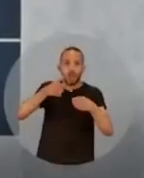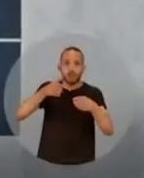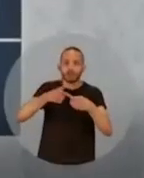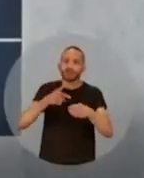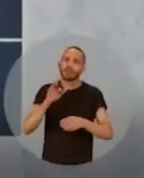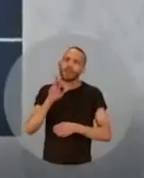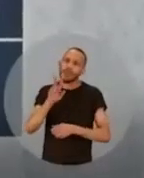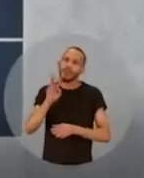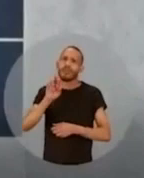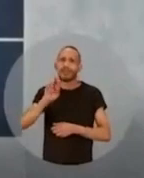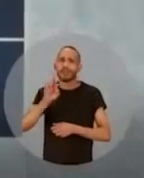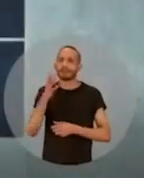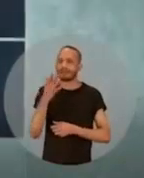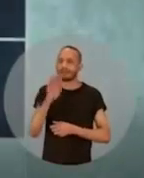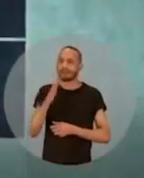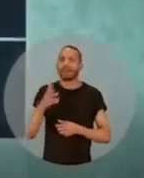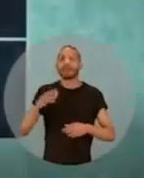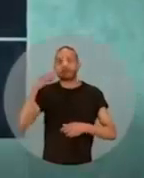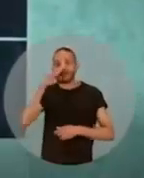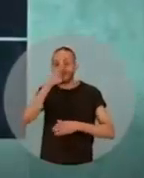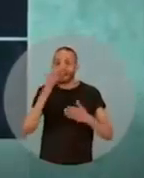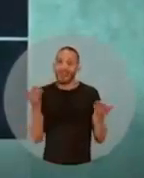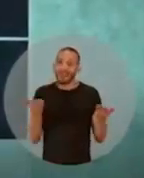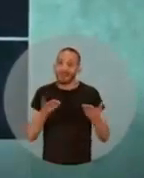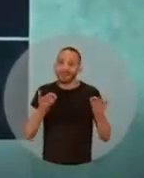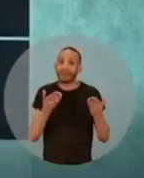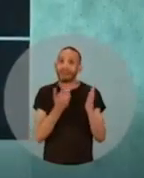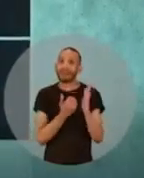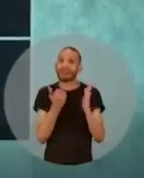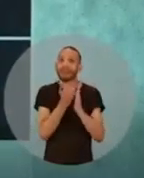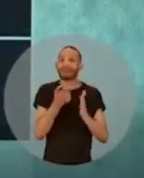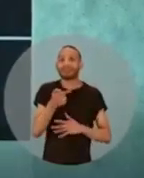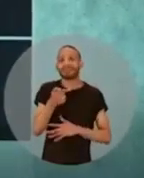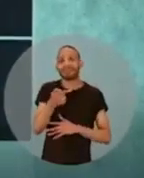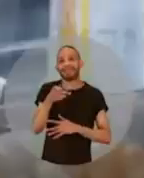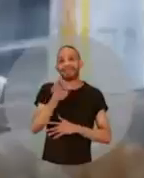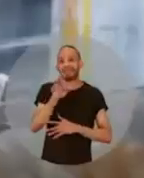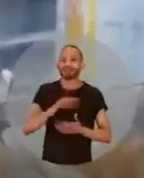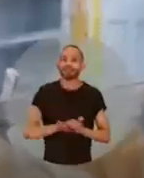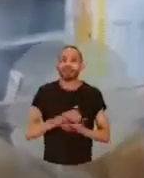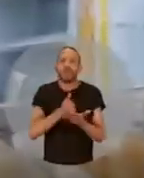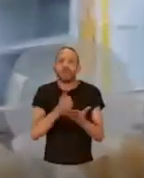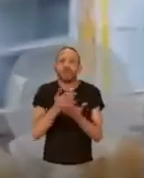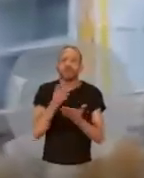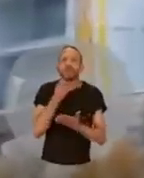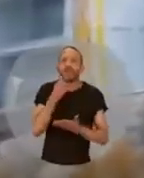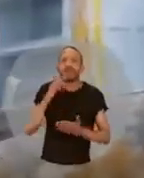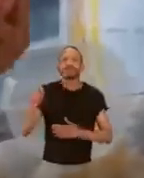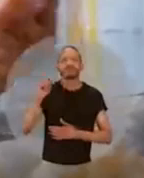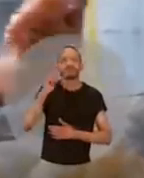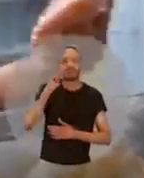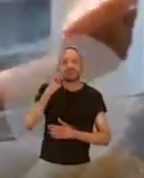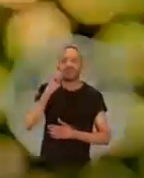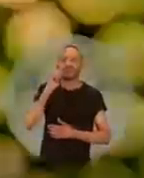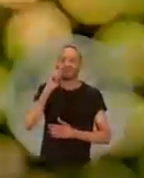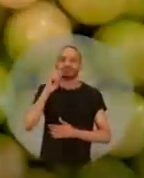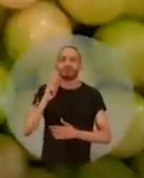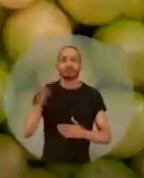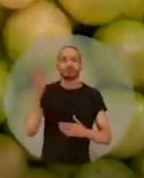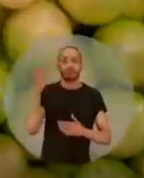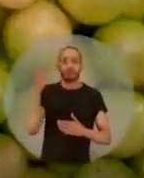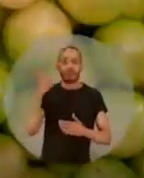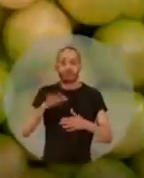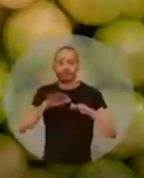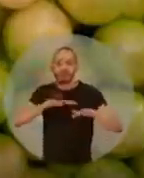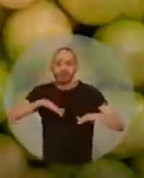em média, 2 reais. Com Bolsonaro, o diesel passa dos 7 reais. Olha o tomate, olha a cenoura! No